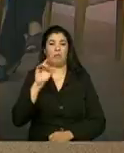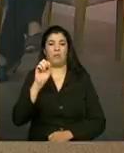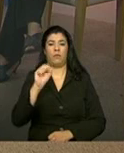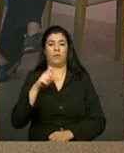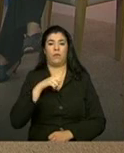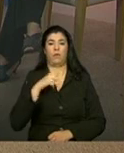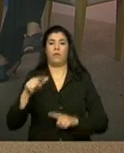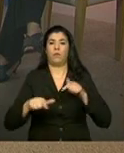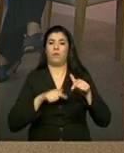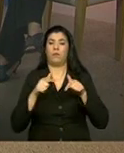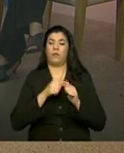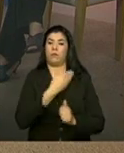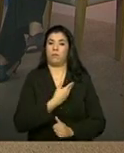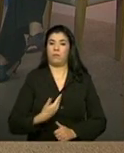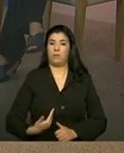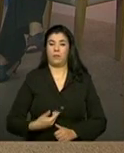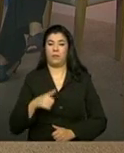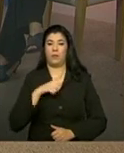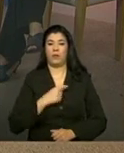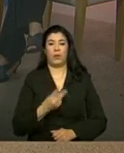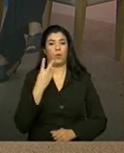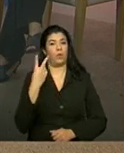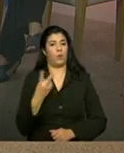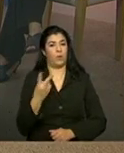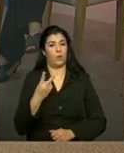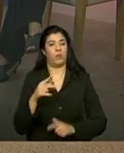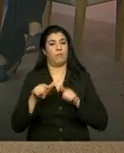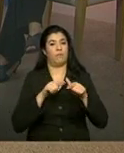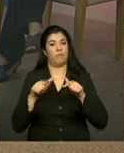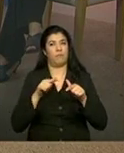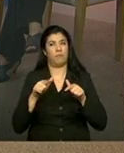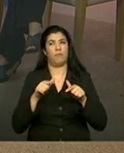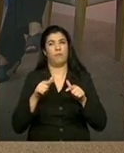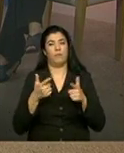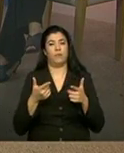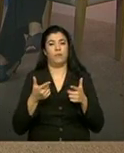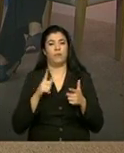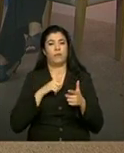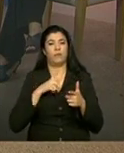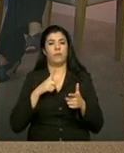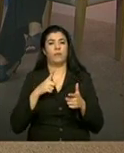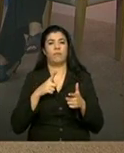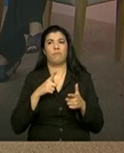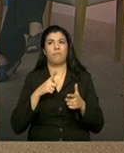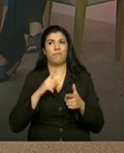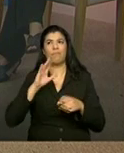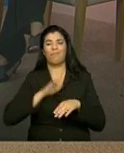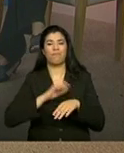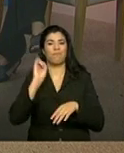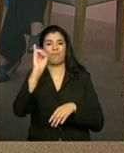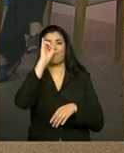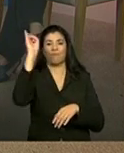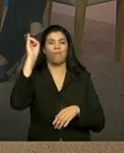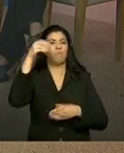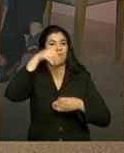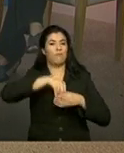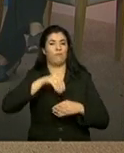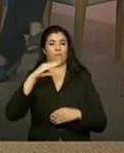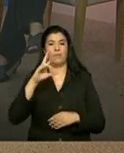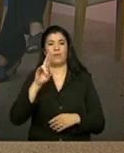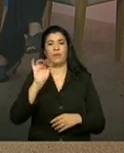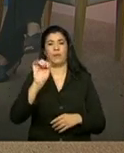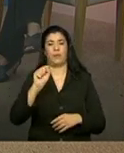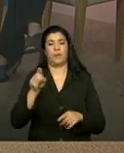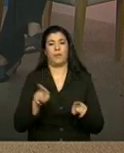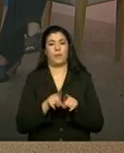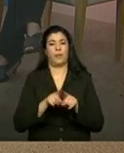público, né? A oferta, ele tem duas funções prioritárias, duas funções que são a alma do CRAS, né? Então, ele precisa ofertar